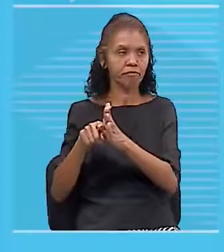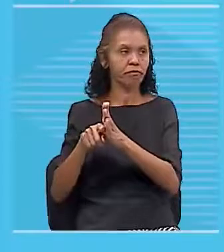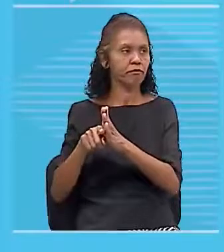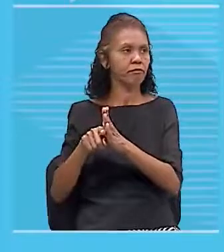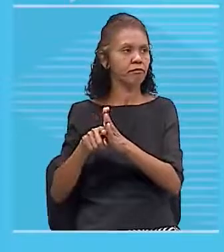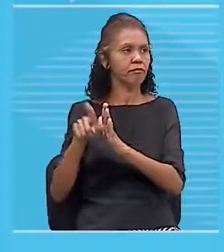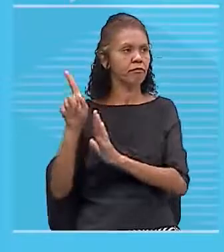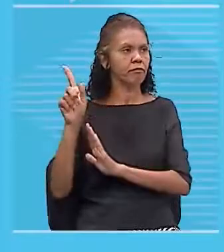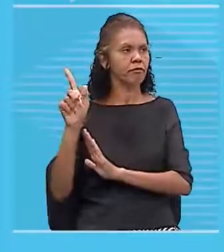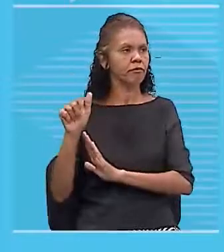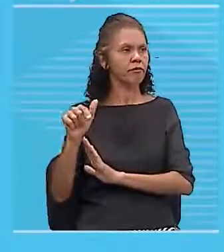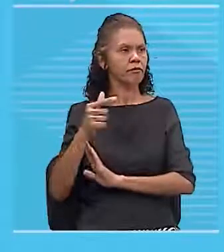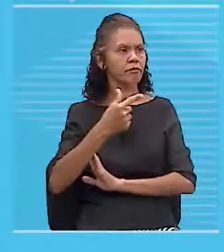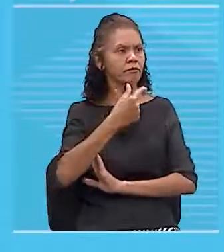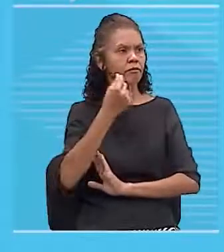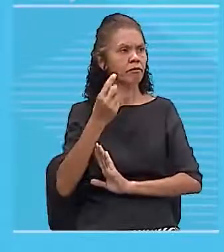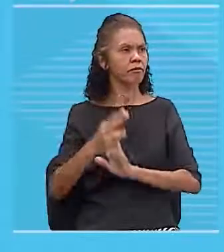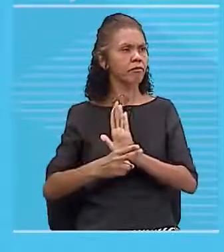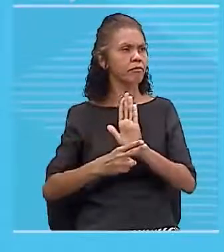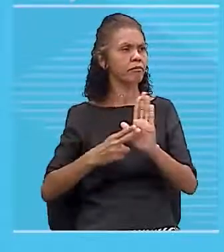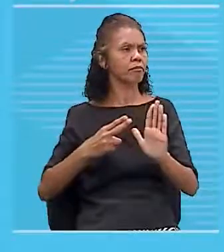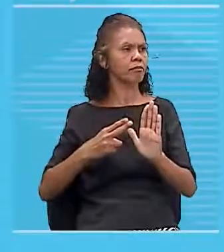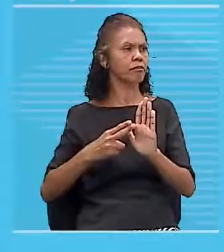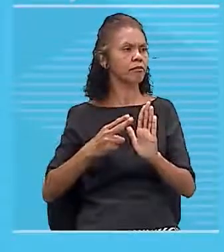ele relacionou